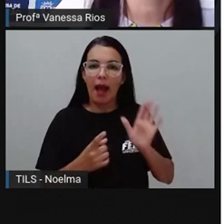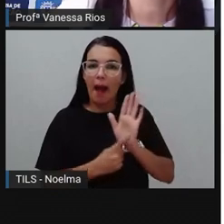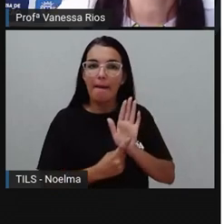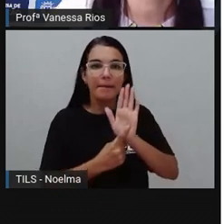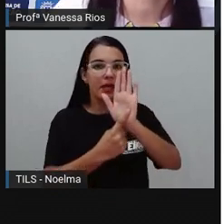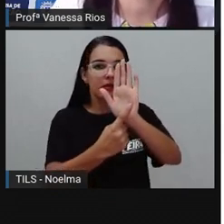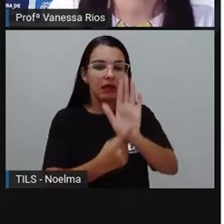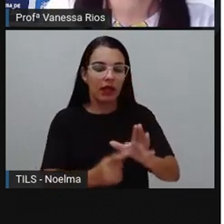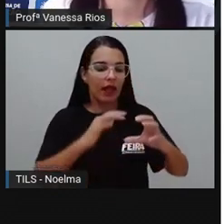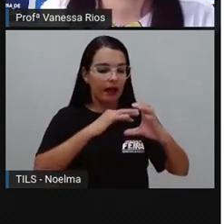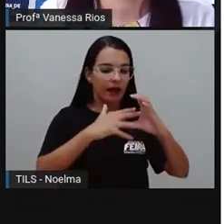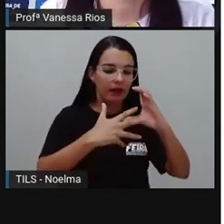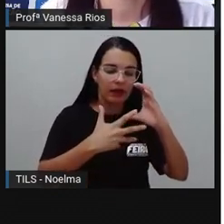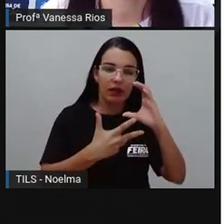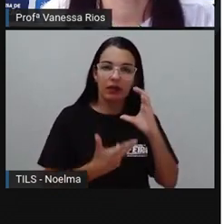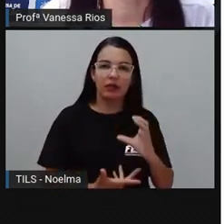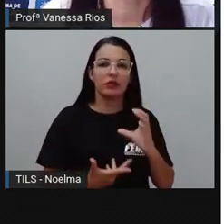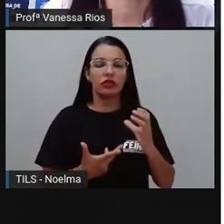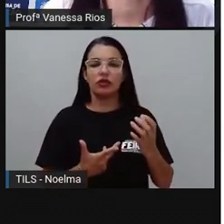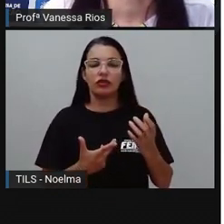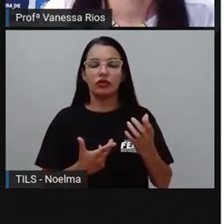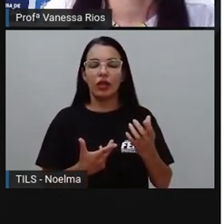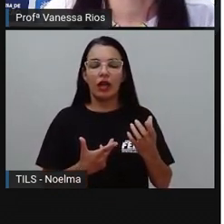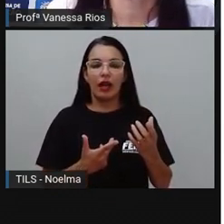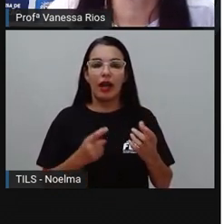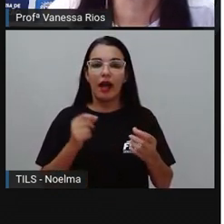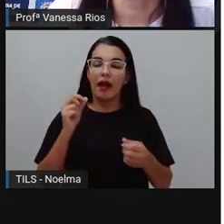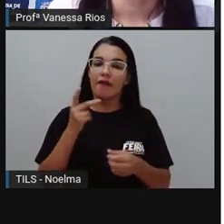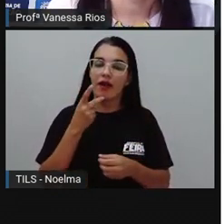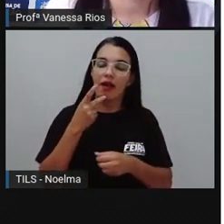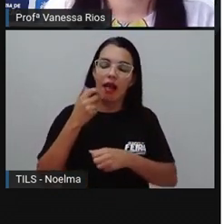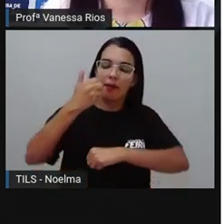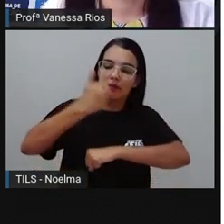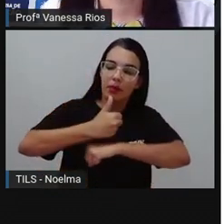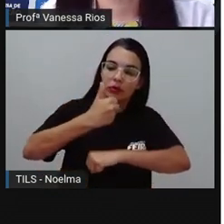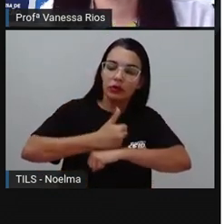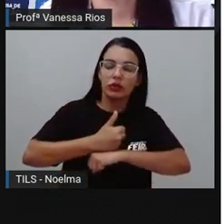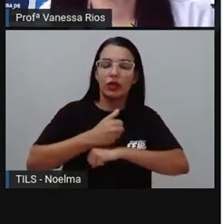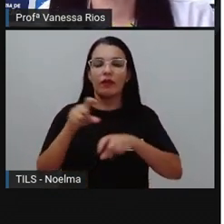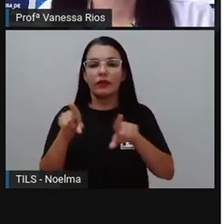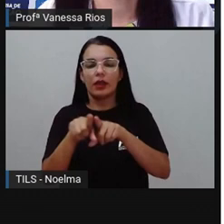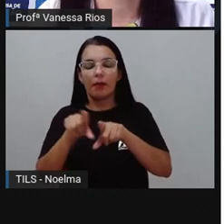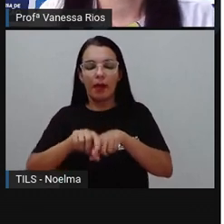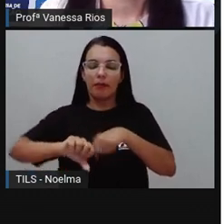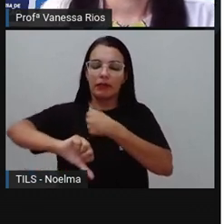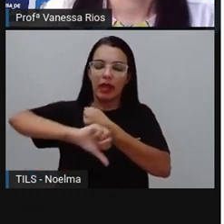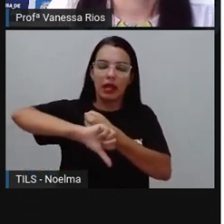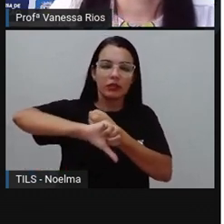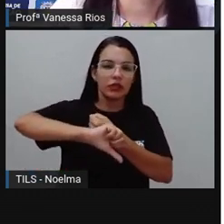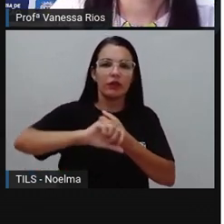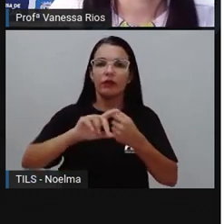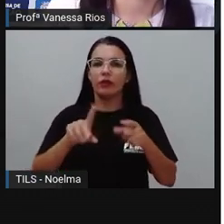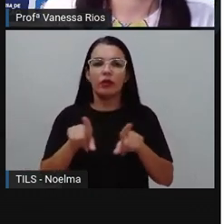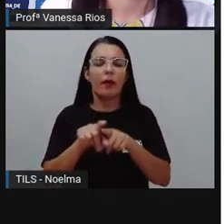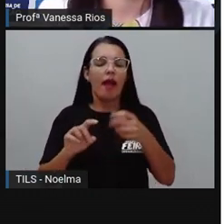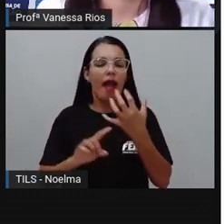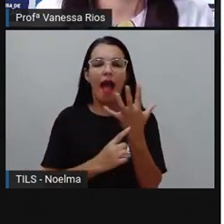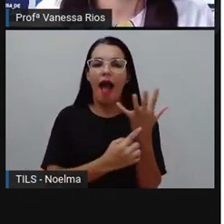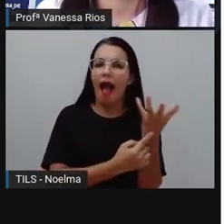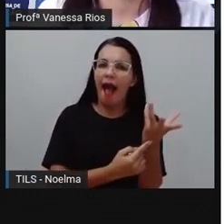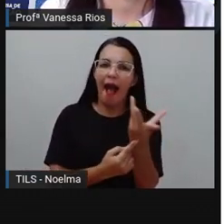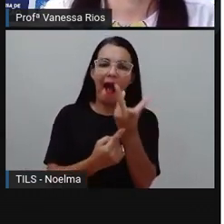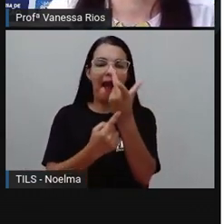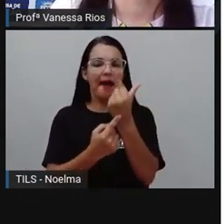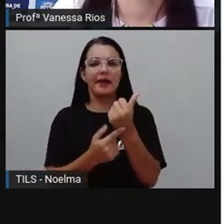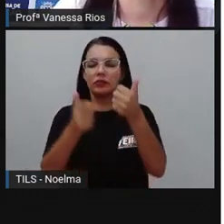os pontos positivos, os pontos negativos de algo, de uma obra de arte, de uma música, de um